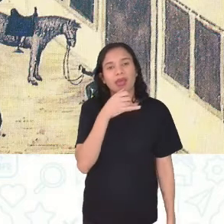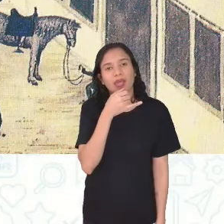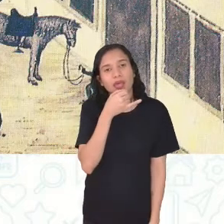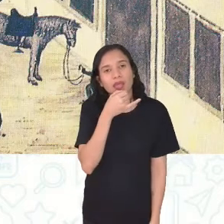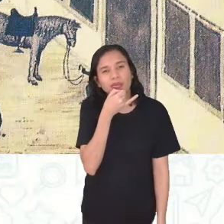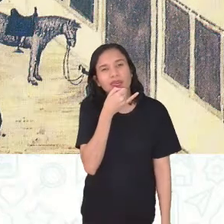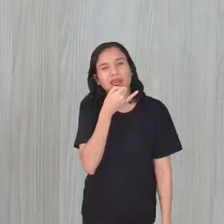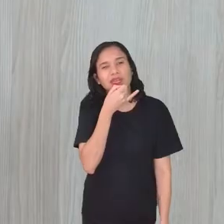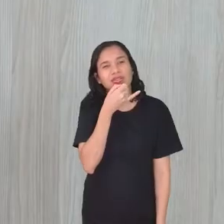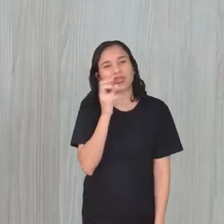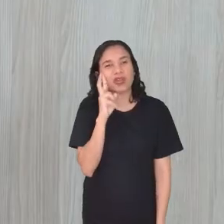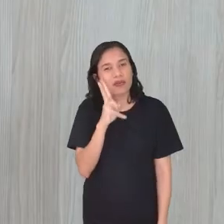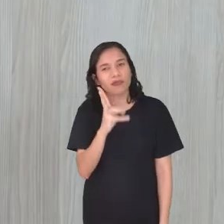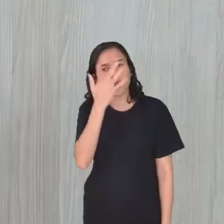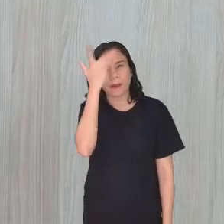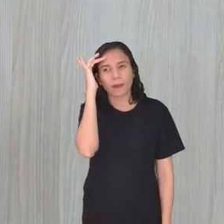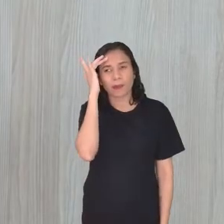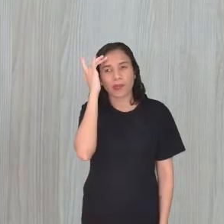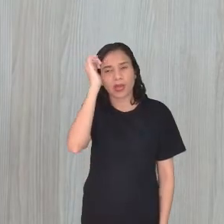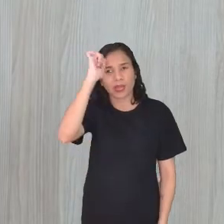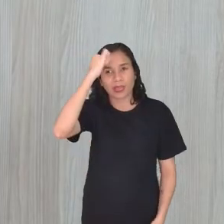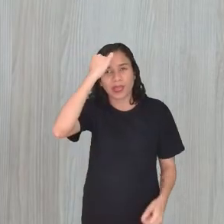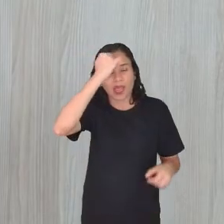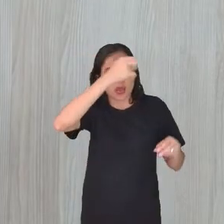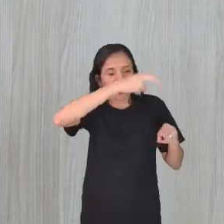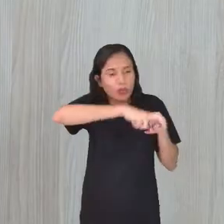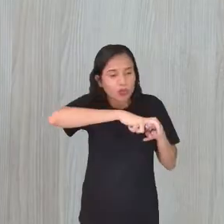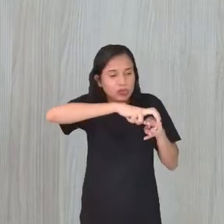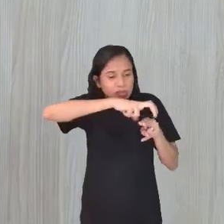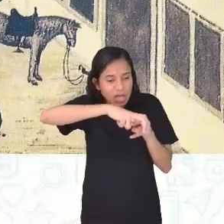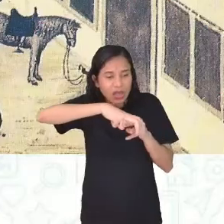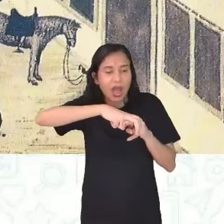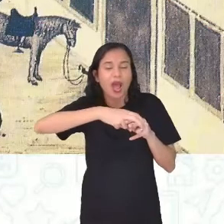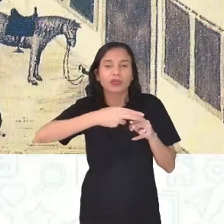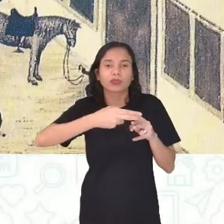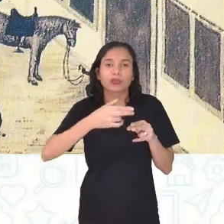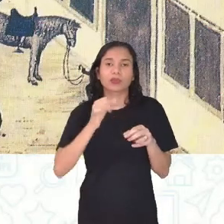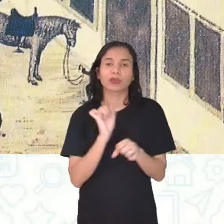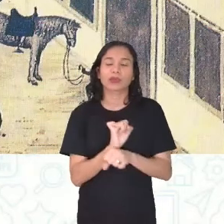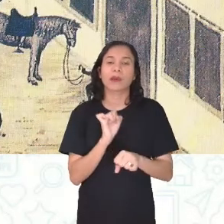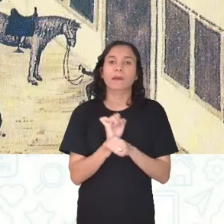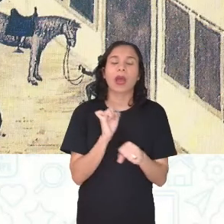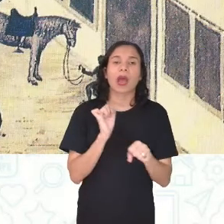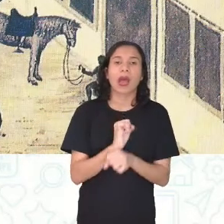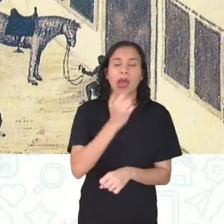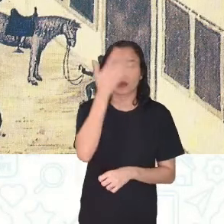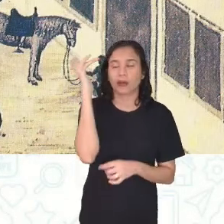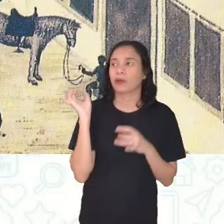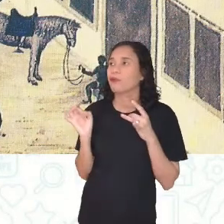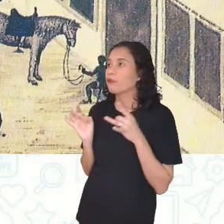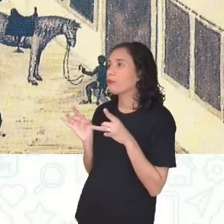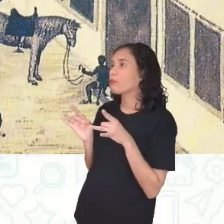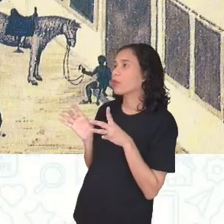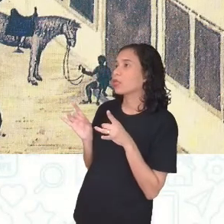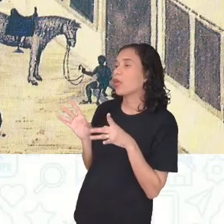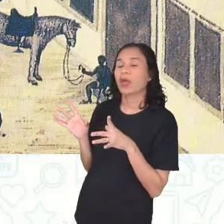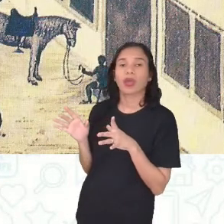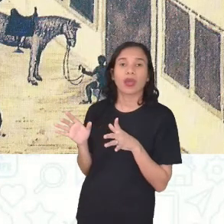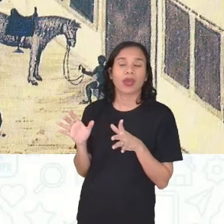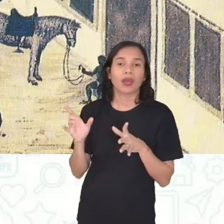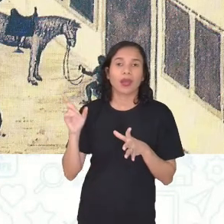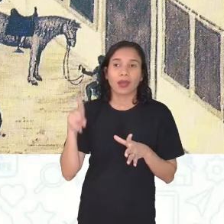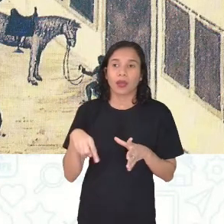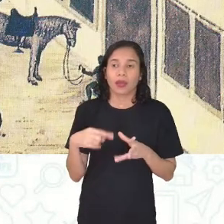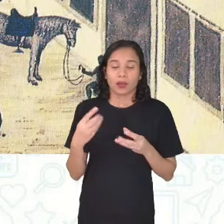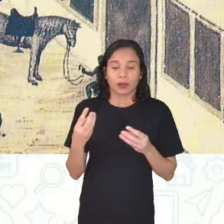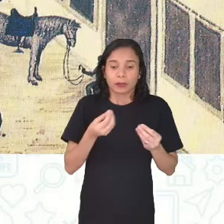ali os negros todos sentados no chão, né? Esperando... Exato. É que ser vendido, né? É uma coisa